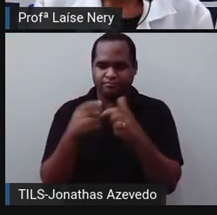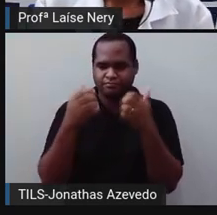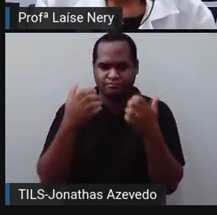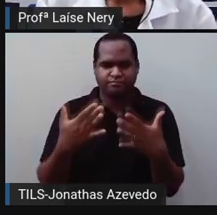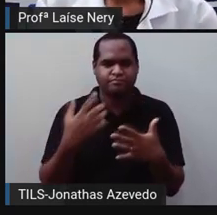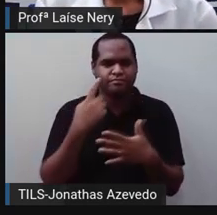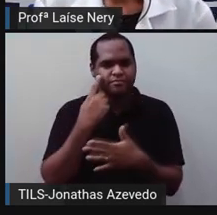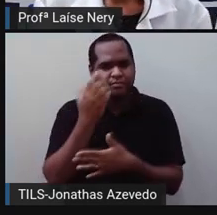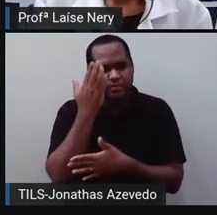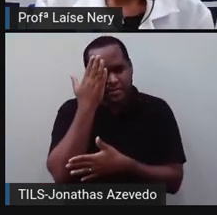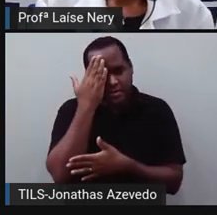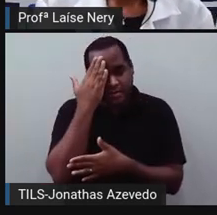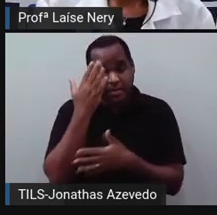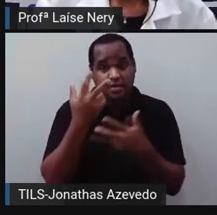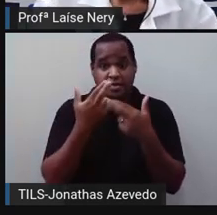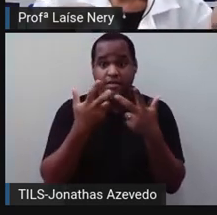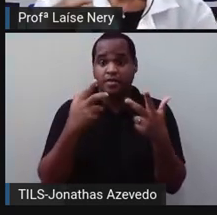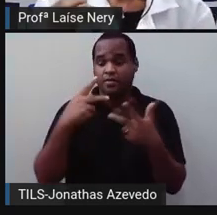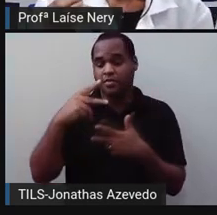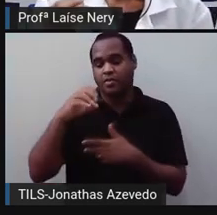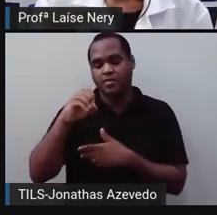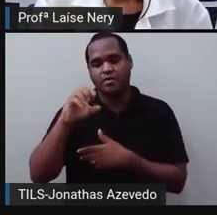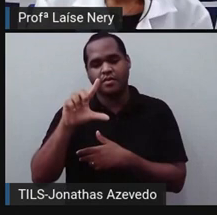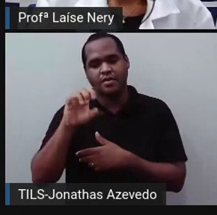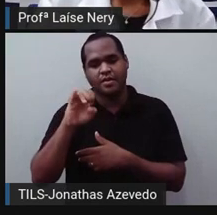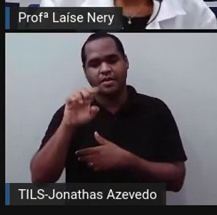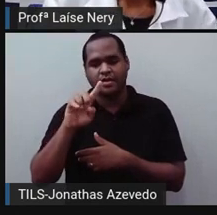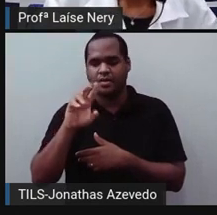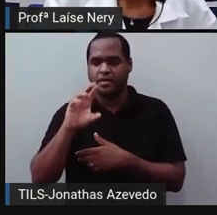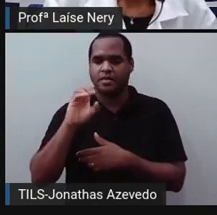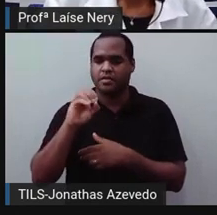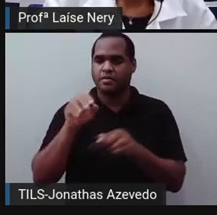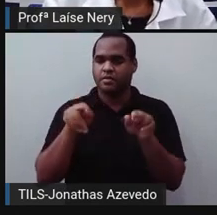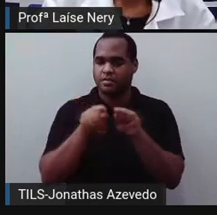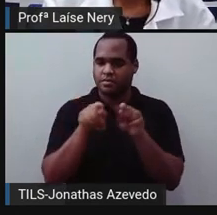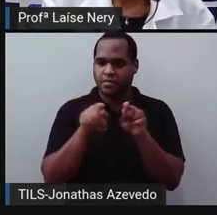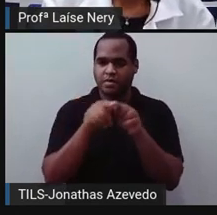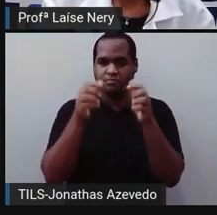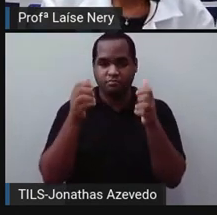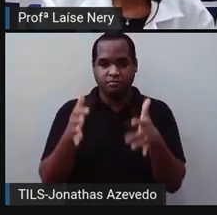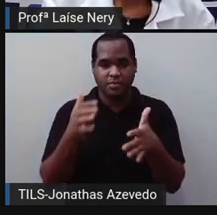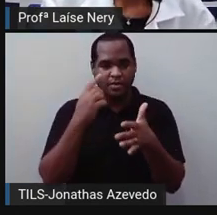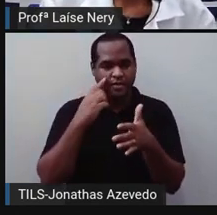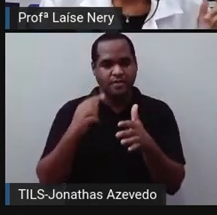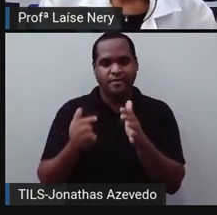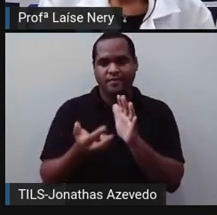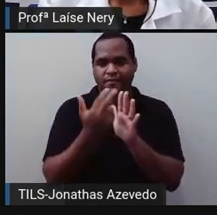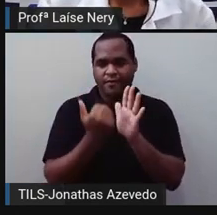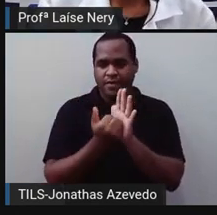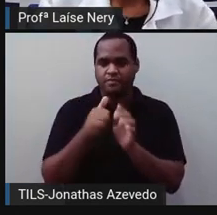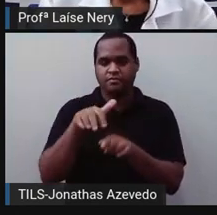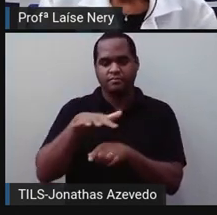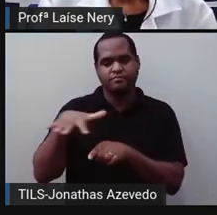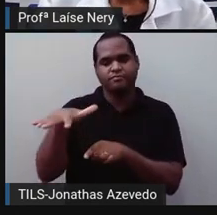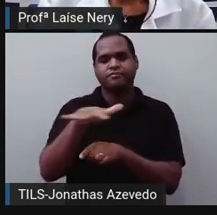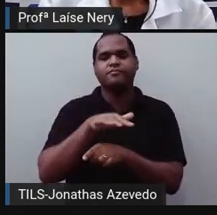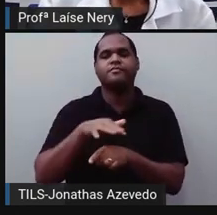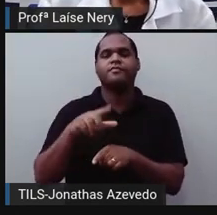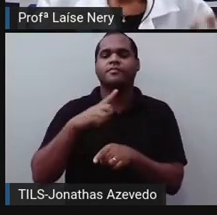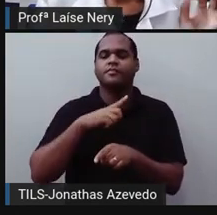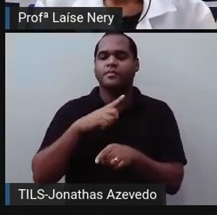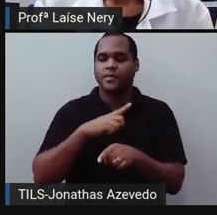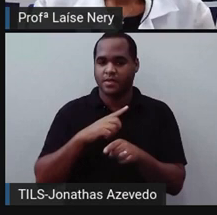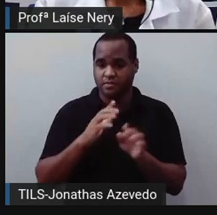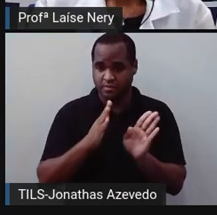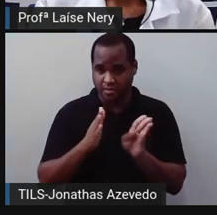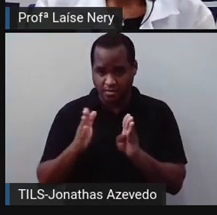sabia que os poliedros também são formados por figuras planas? Pois é, tudo isso